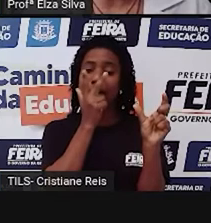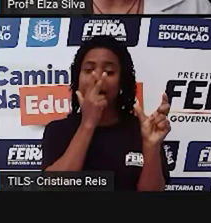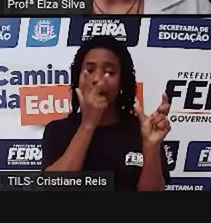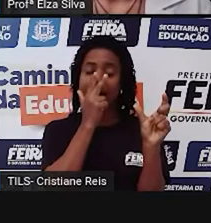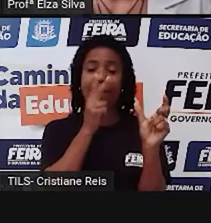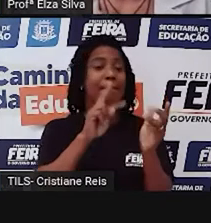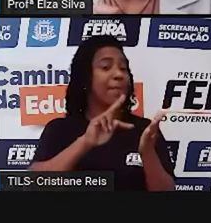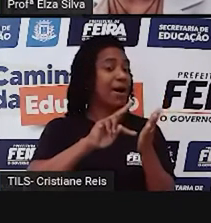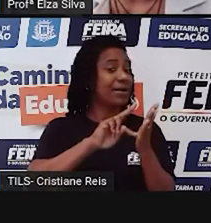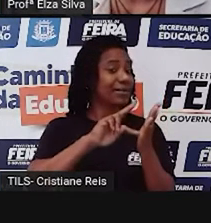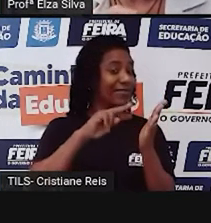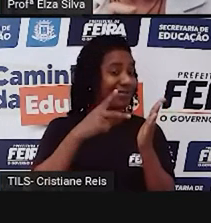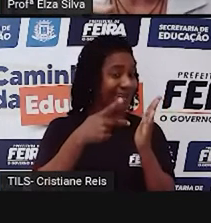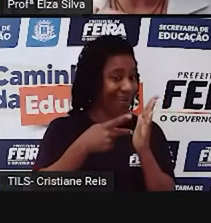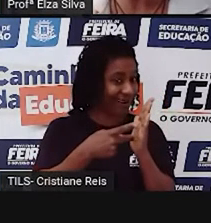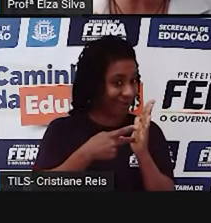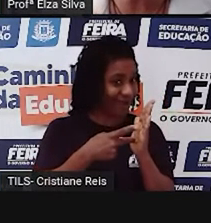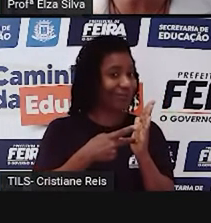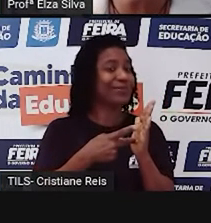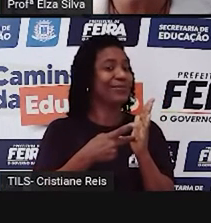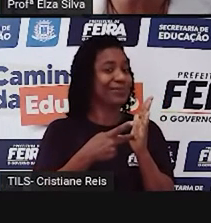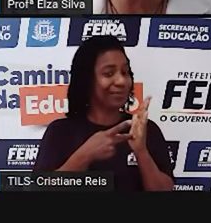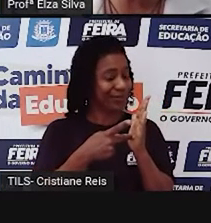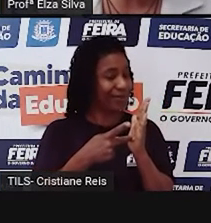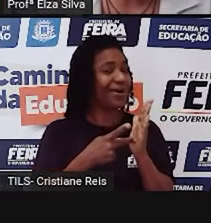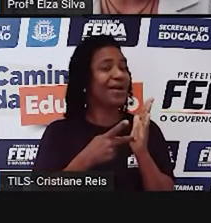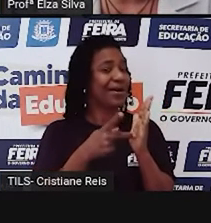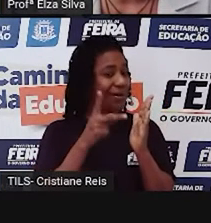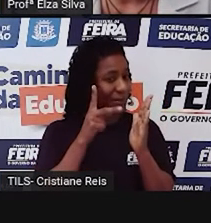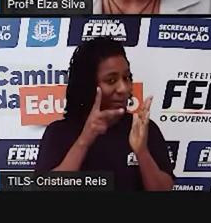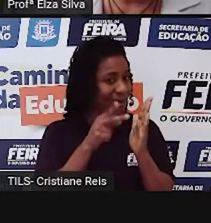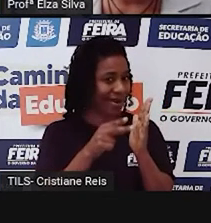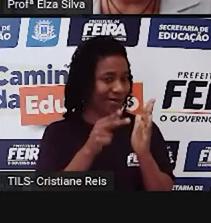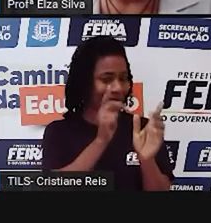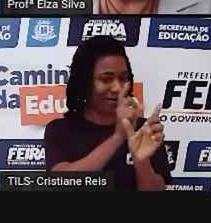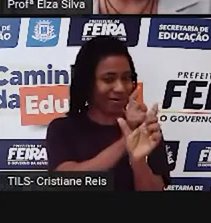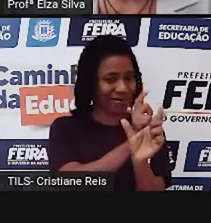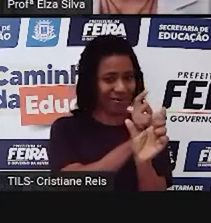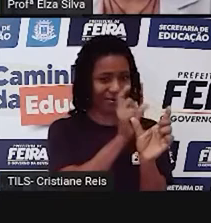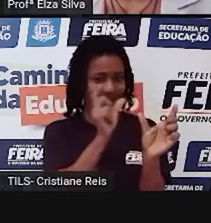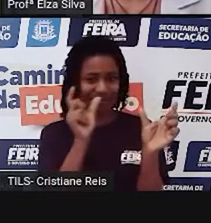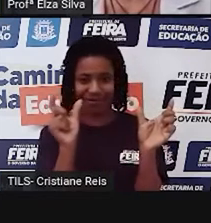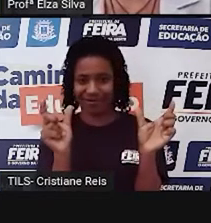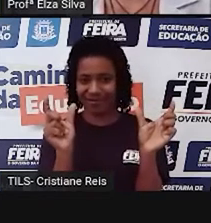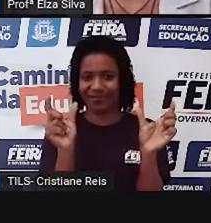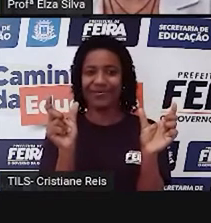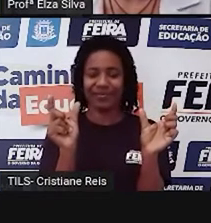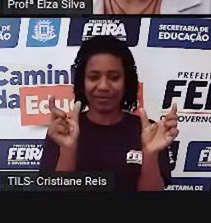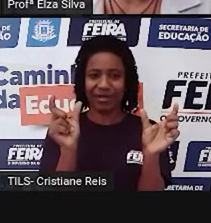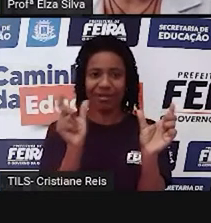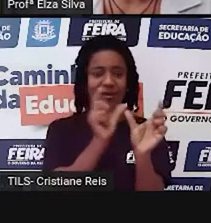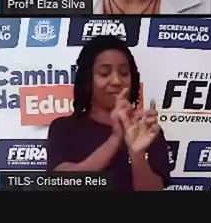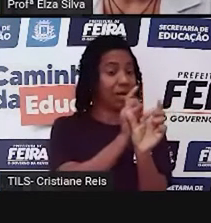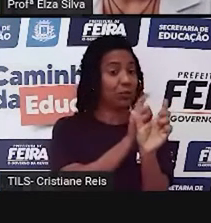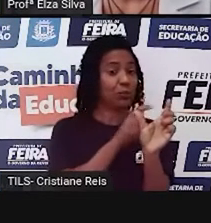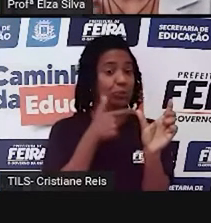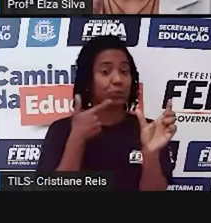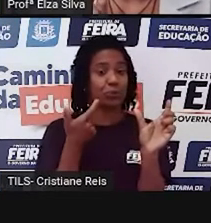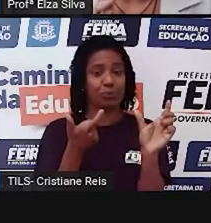o mesmo, apesar de ter alguma diferença na escrita. Já no caso das falsas friends,